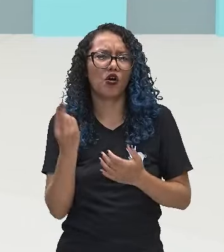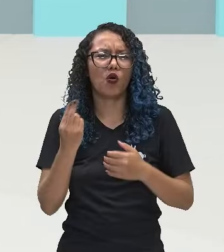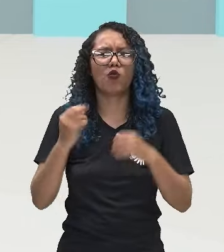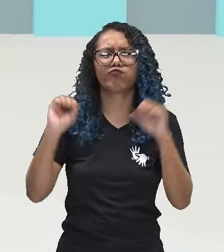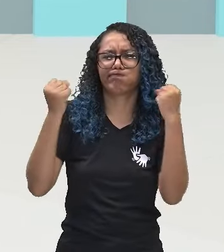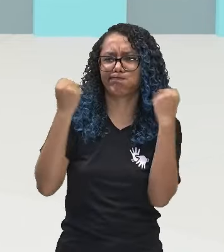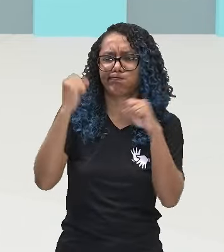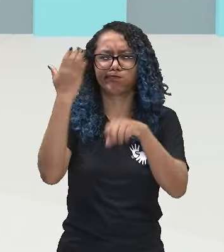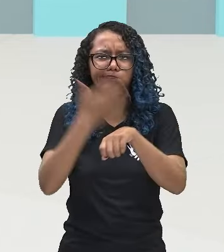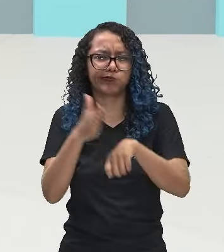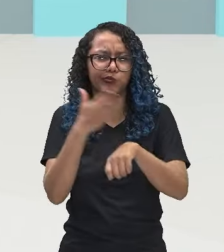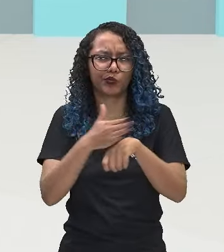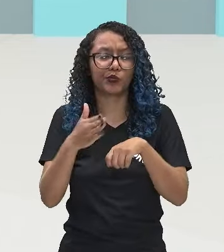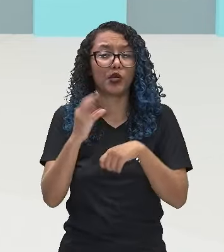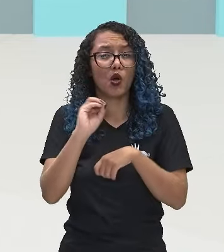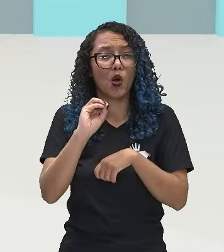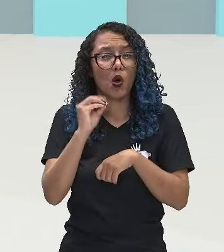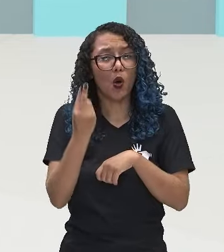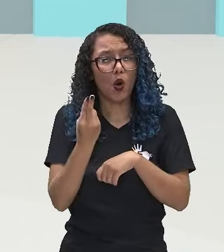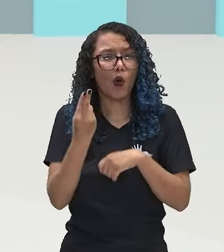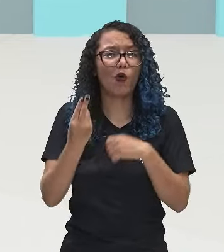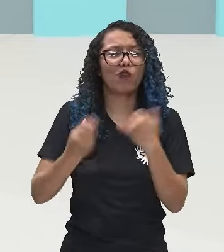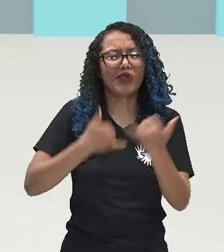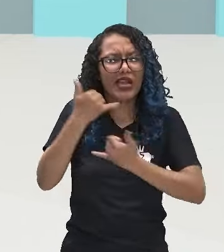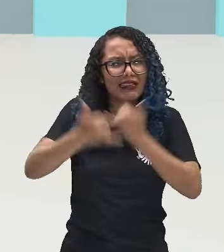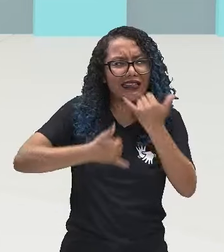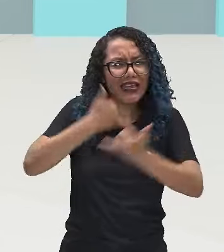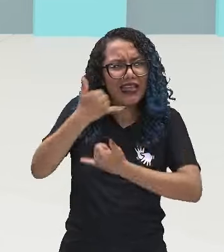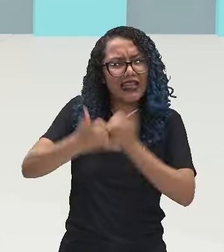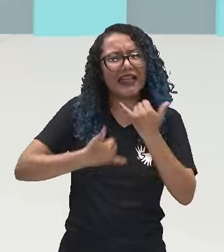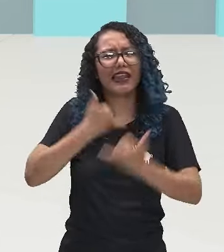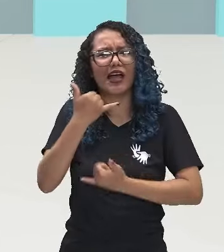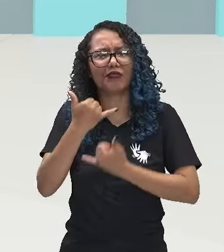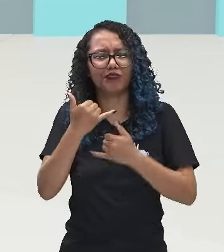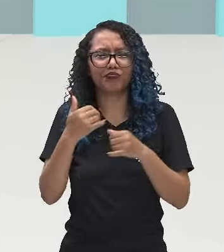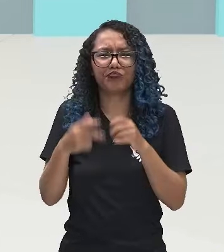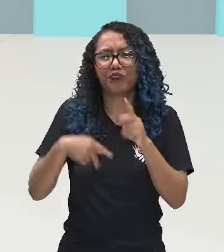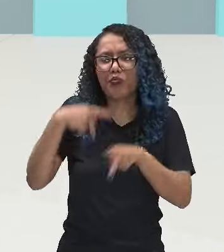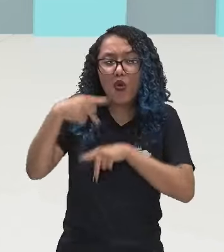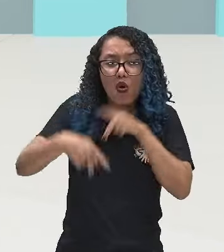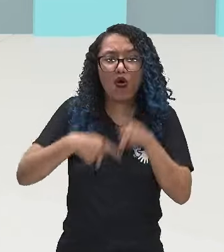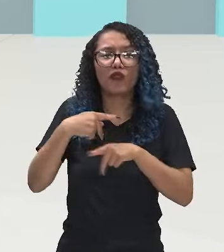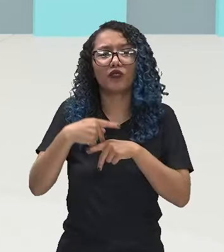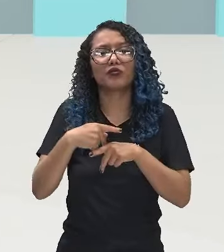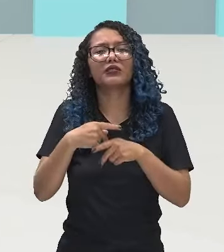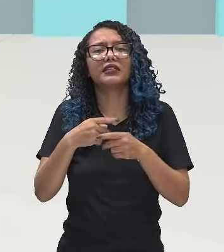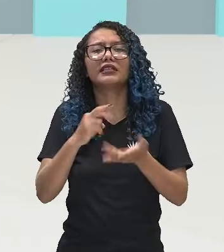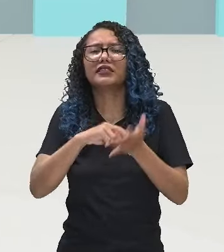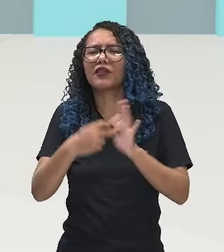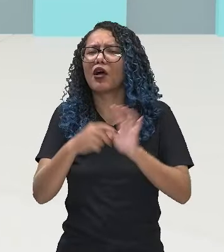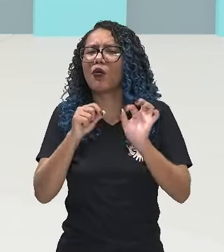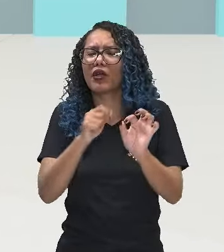ou experimenta uma brincadeira popular, o aluno deve ser considerado como produtor de textos.